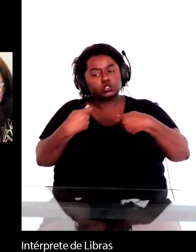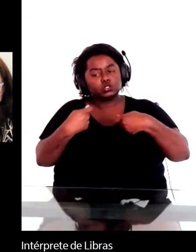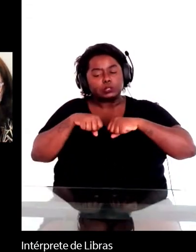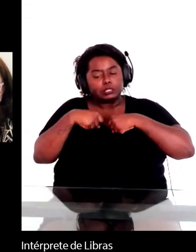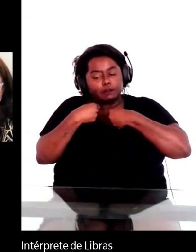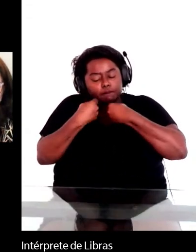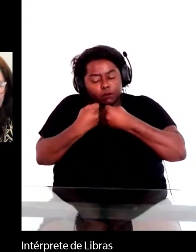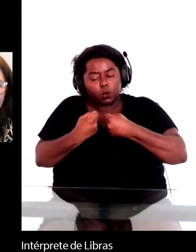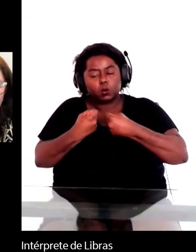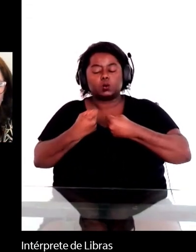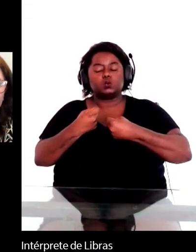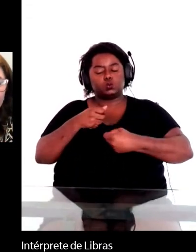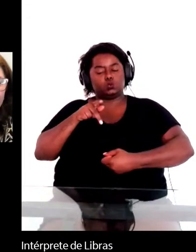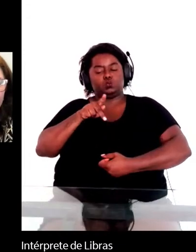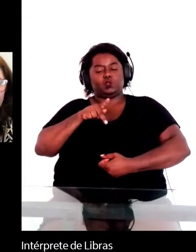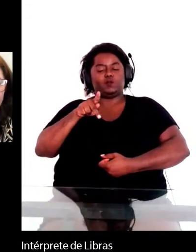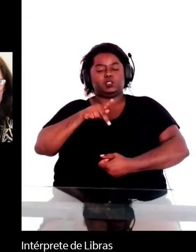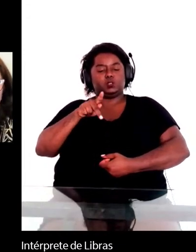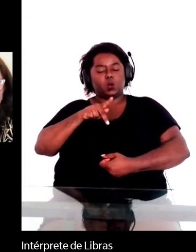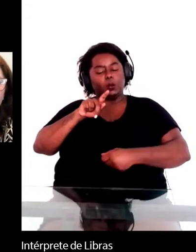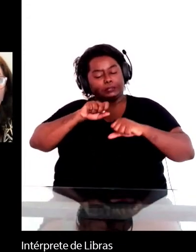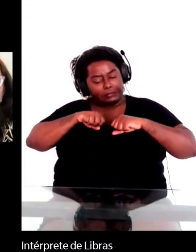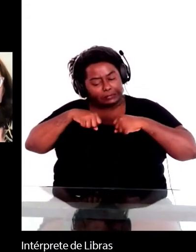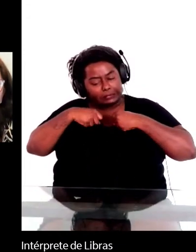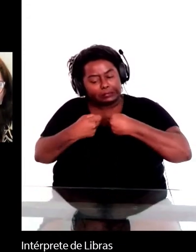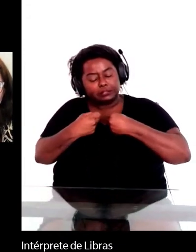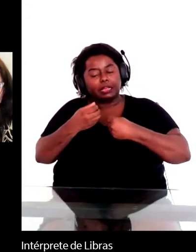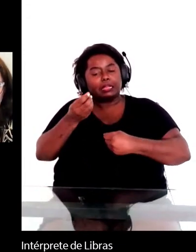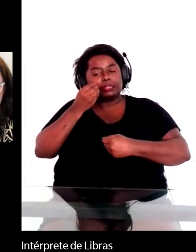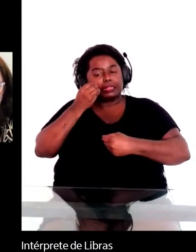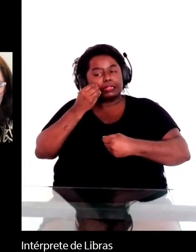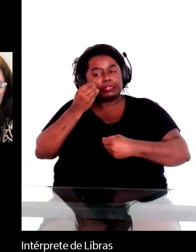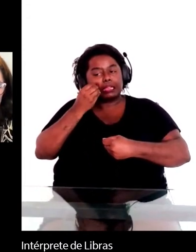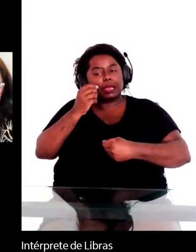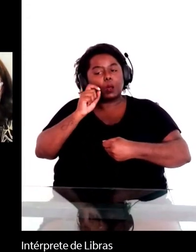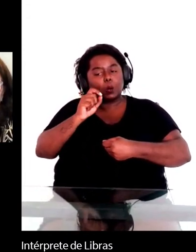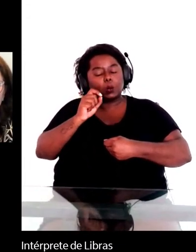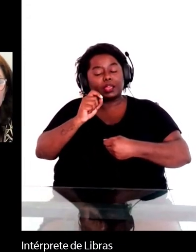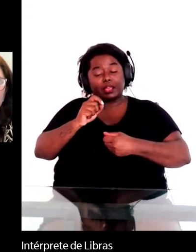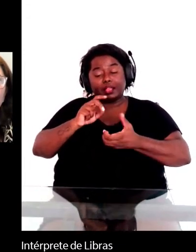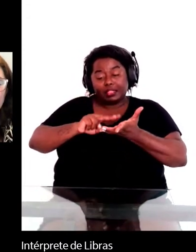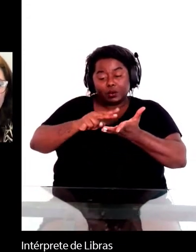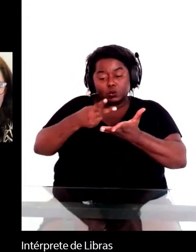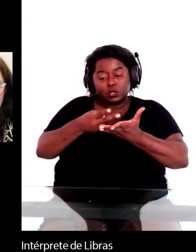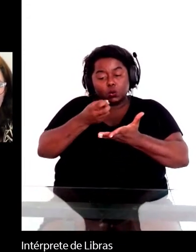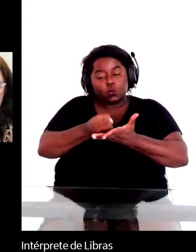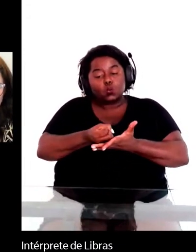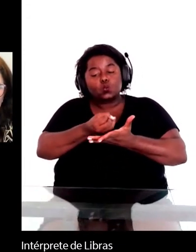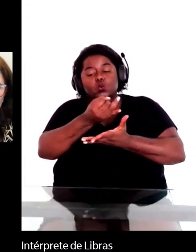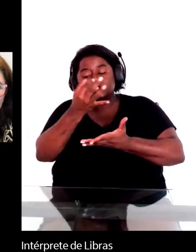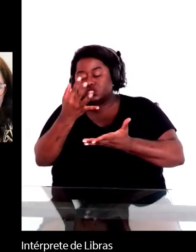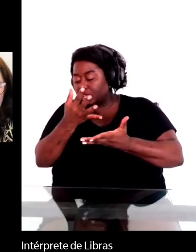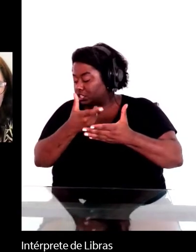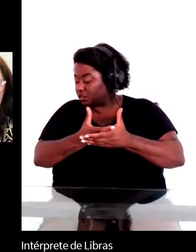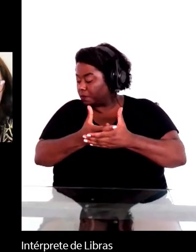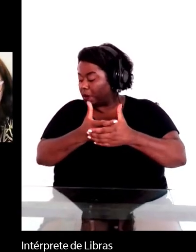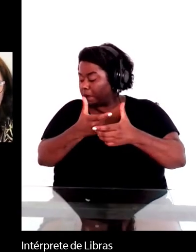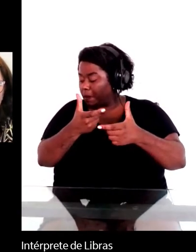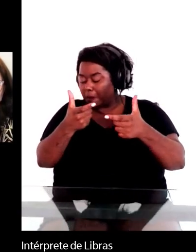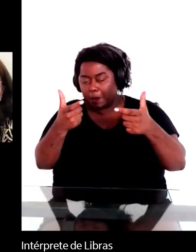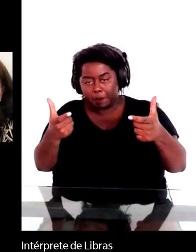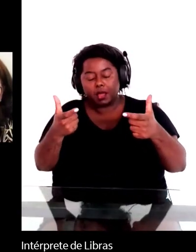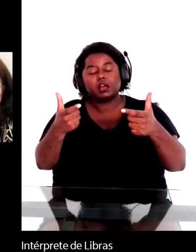professores para tentar aumentar o número de traduções disponíveis desses autores